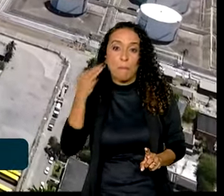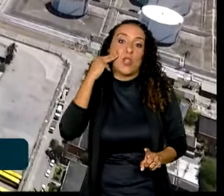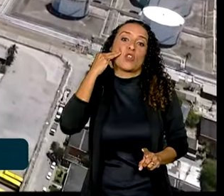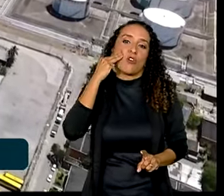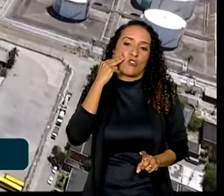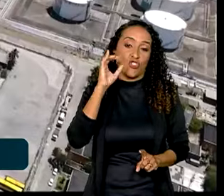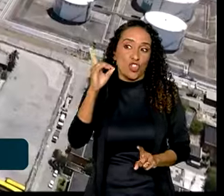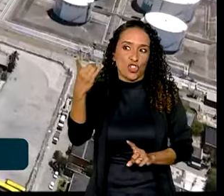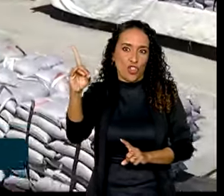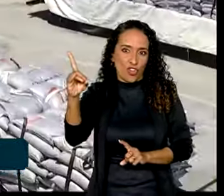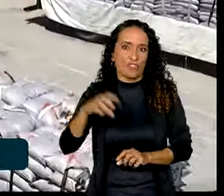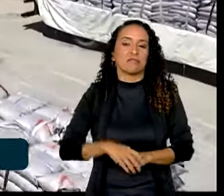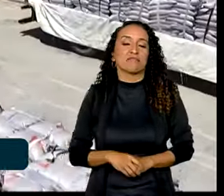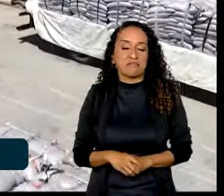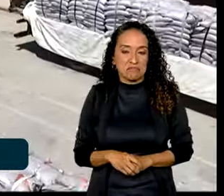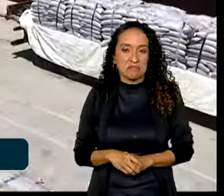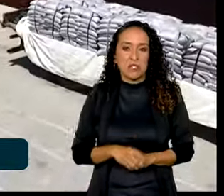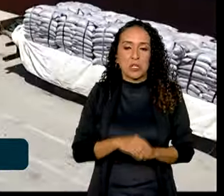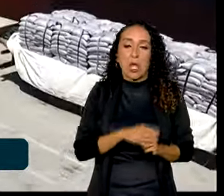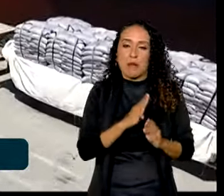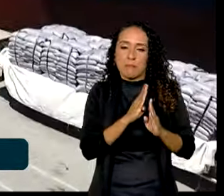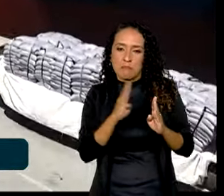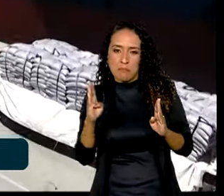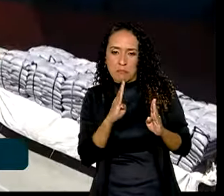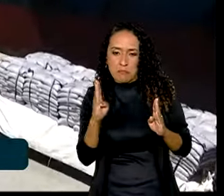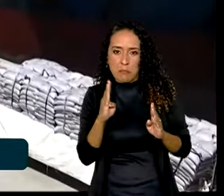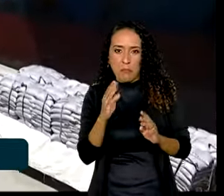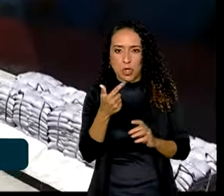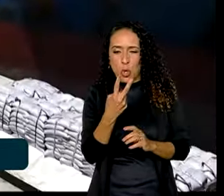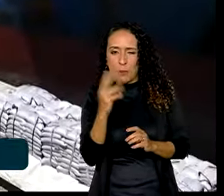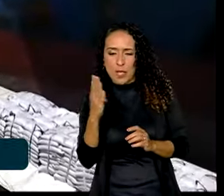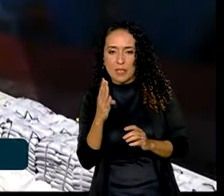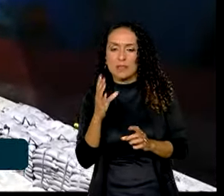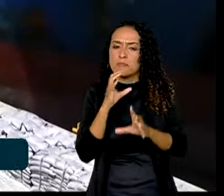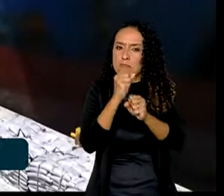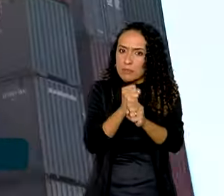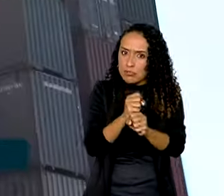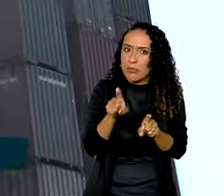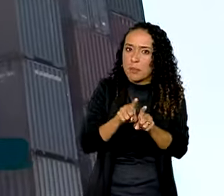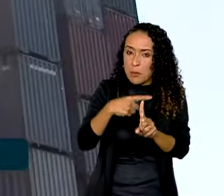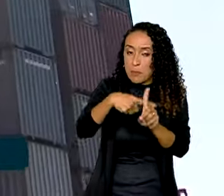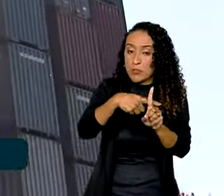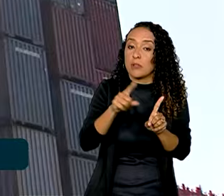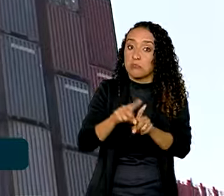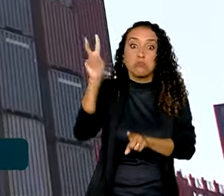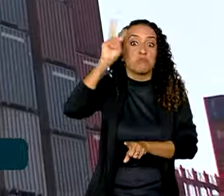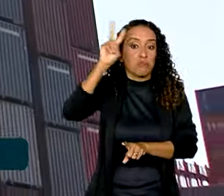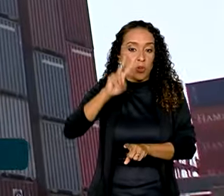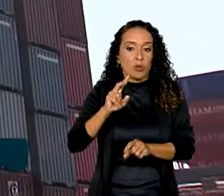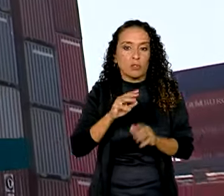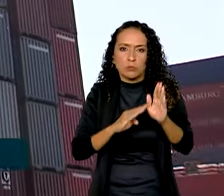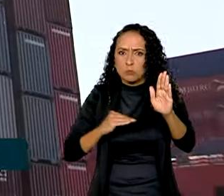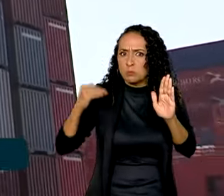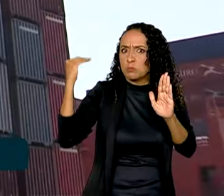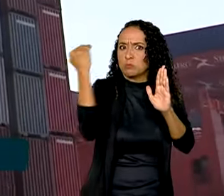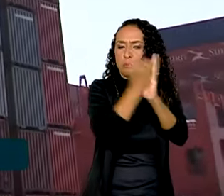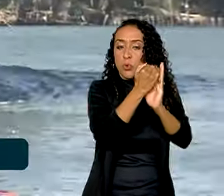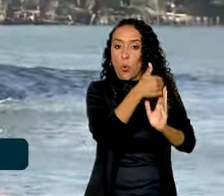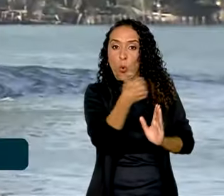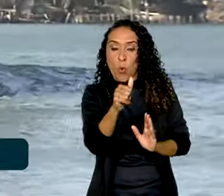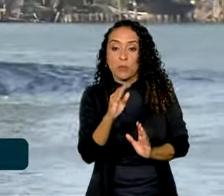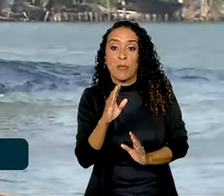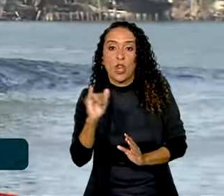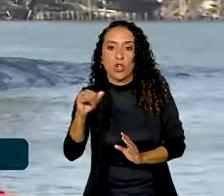de dólares. No bimestre, o saldo também é positivo e também é histórico. Um superávit de 11